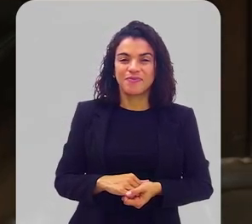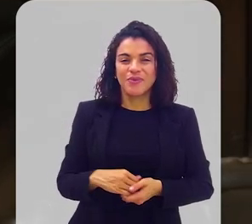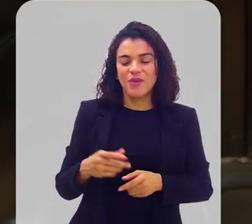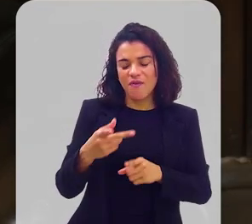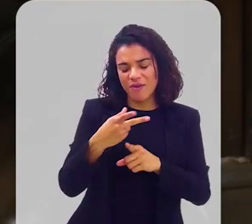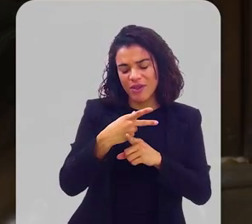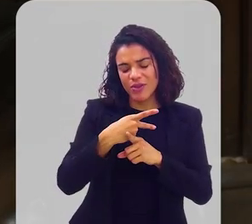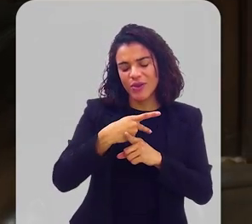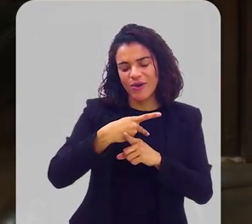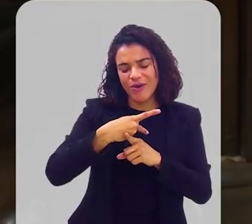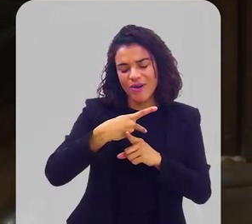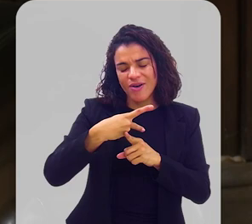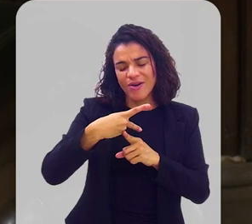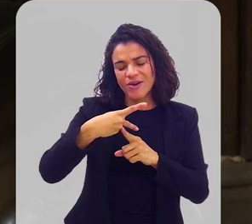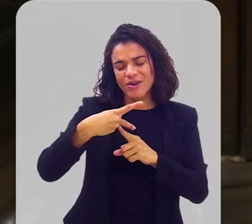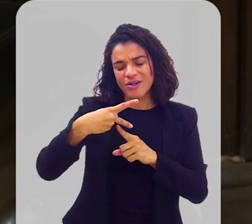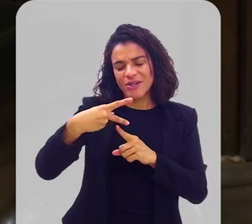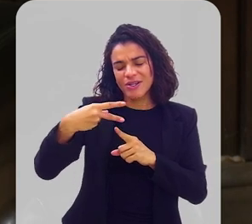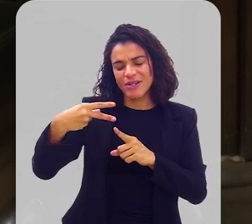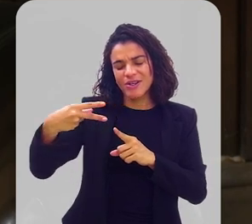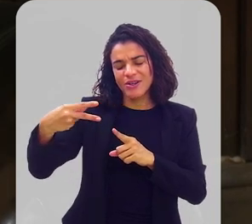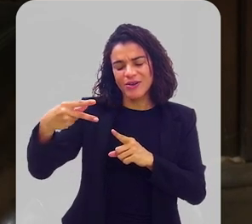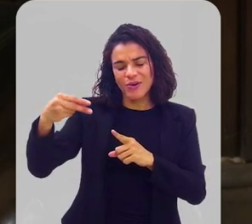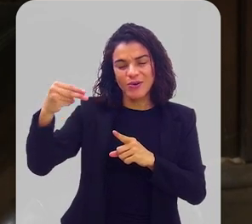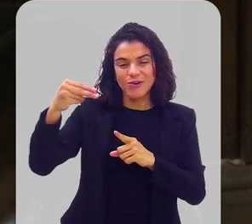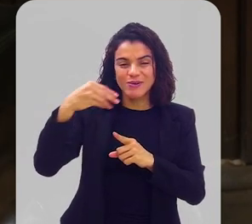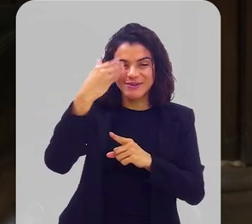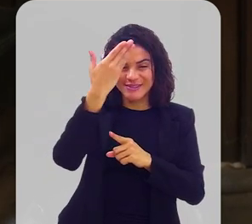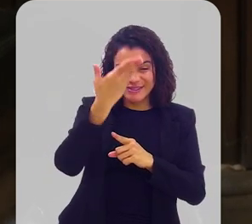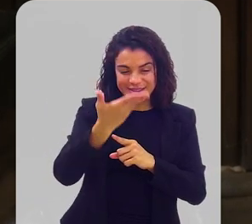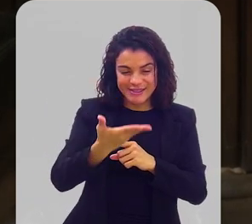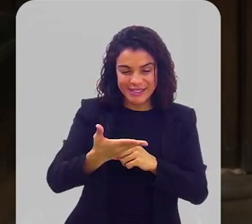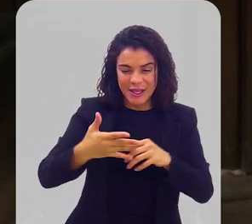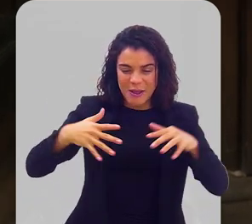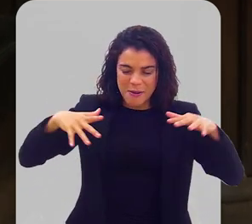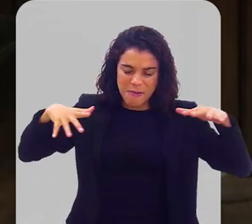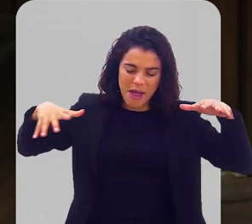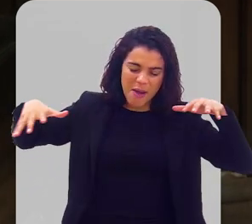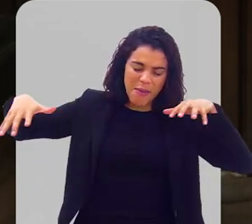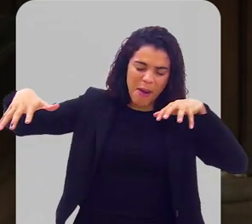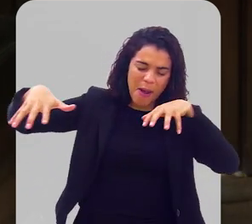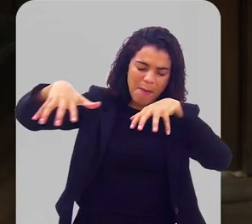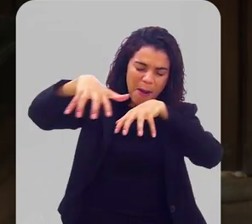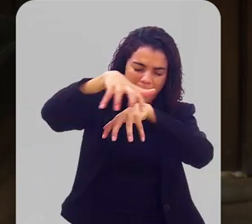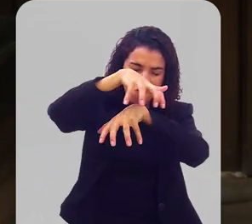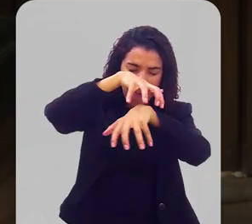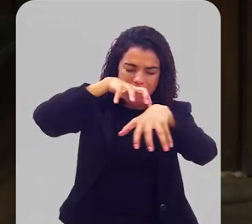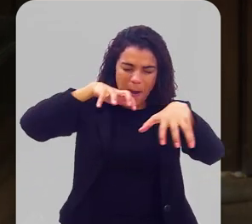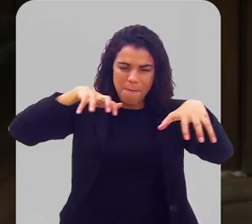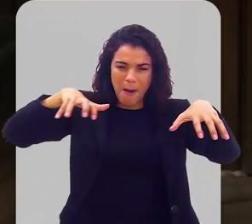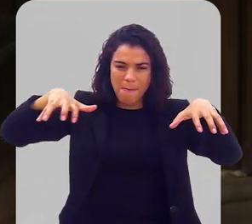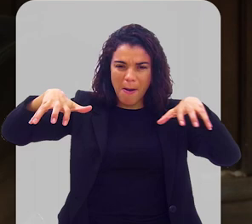Vitorioso és, na tempestade estás.